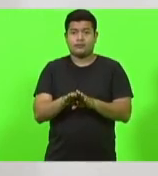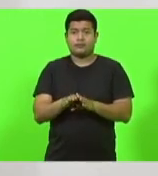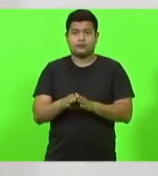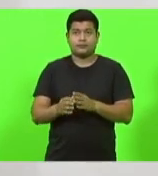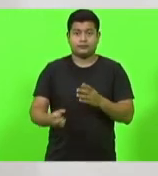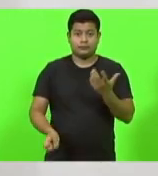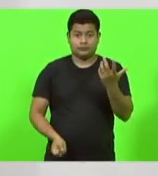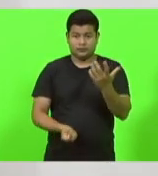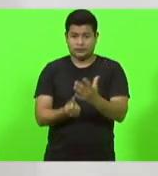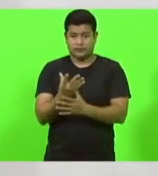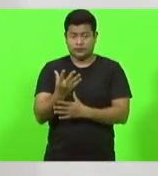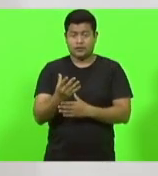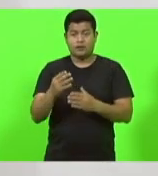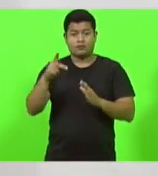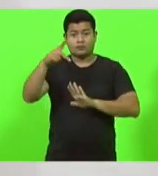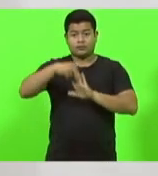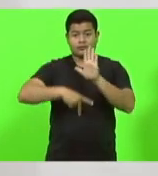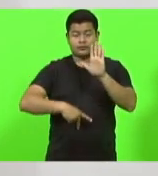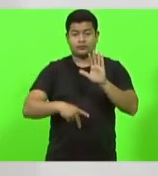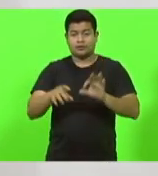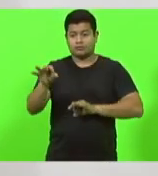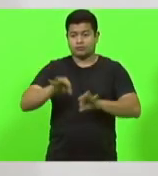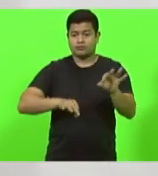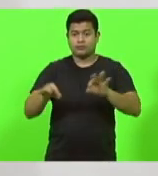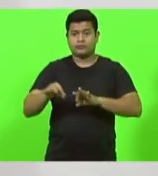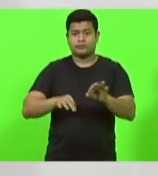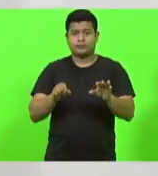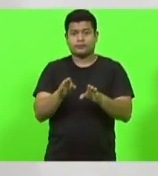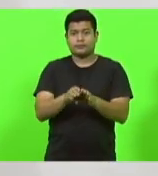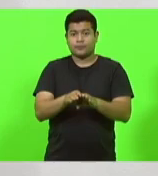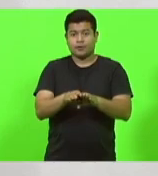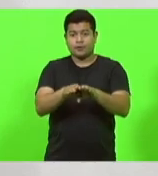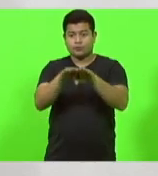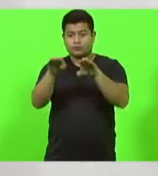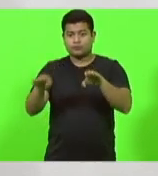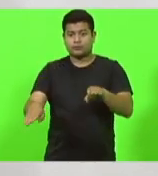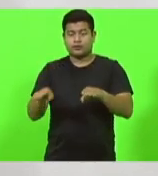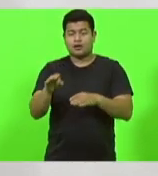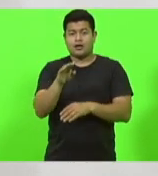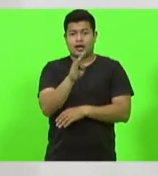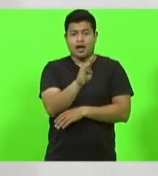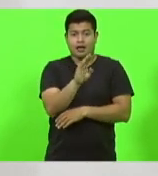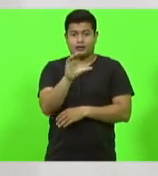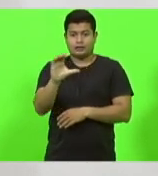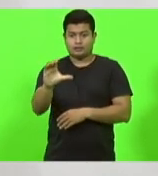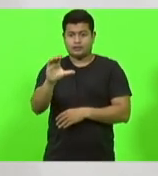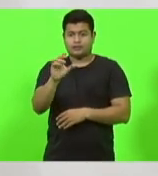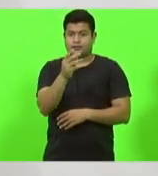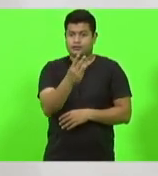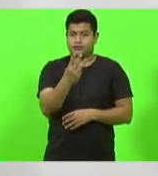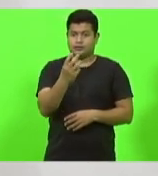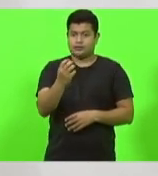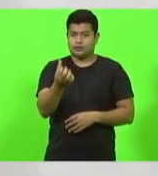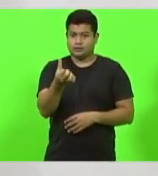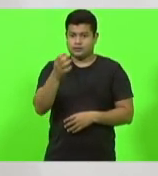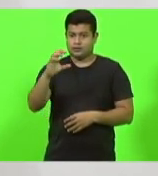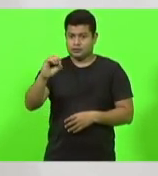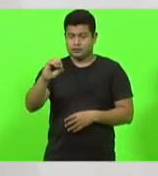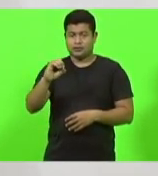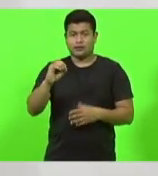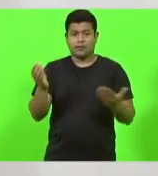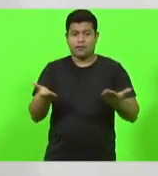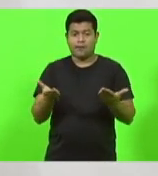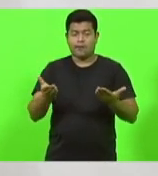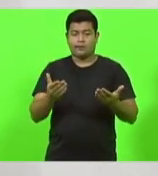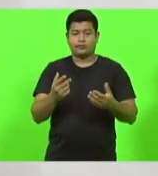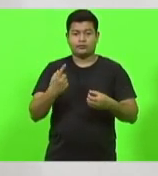duplicação da SC370, Tubarão Brasso Norte, uma rodovia hoje com